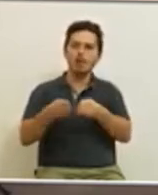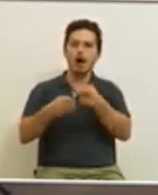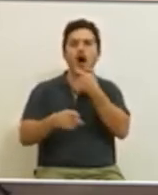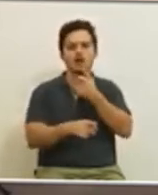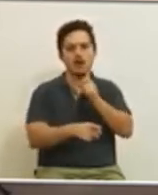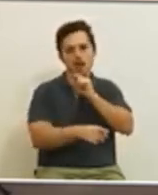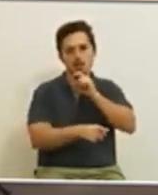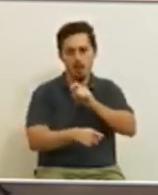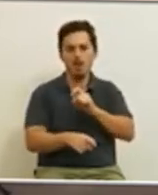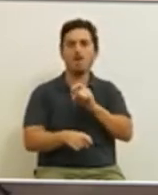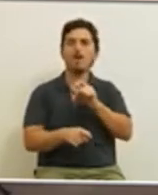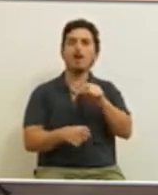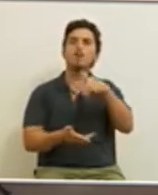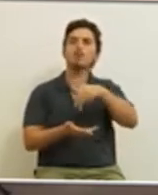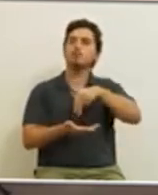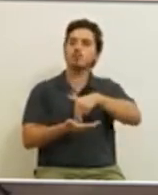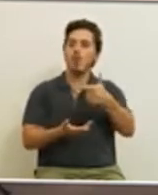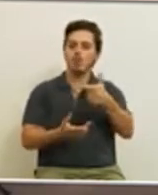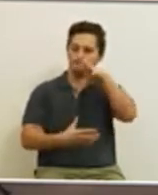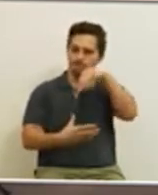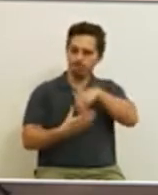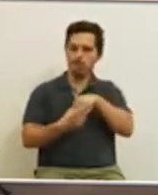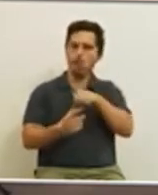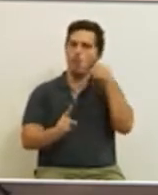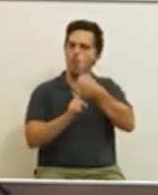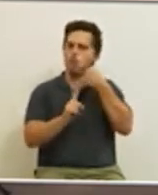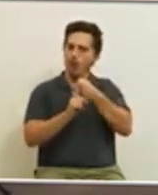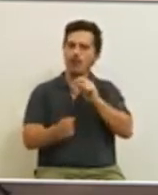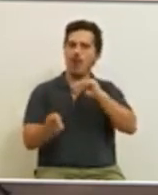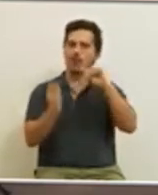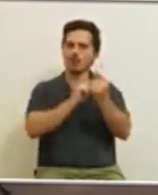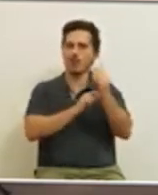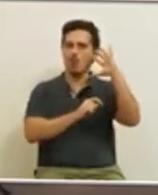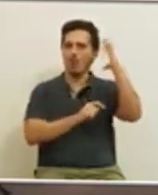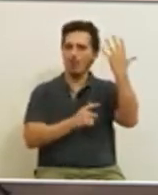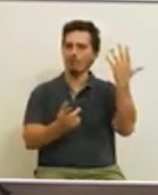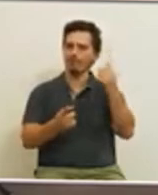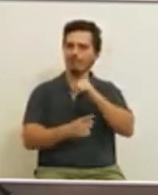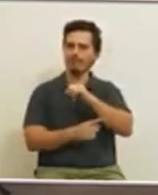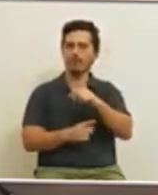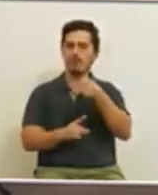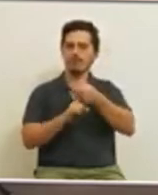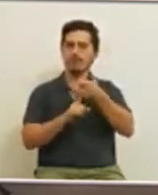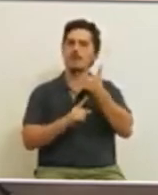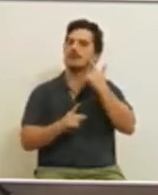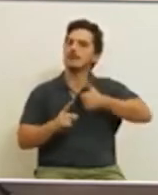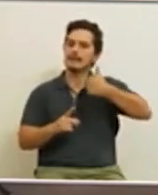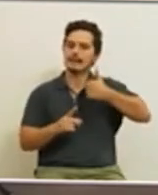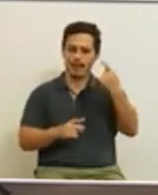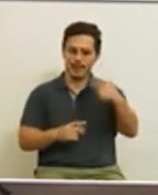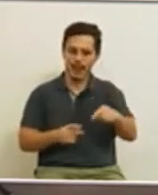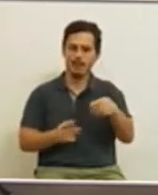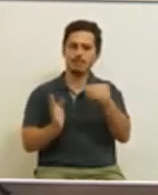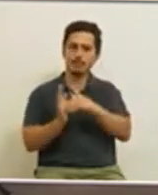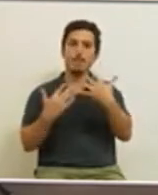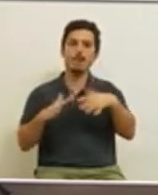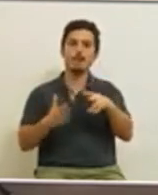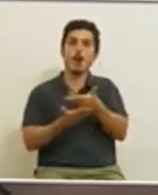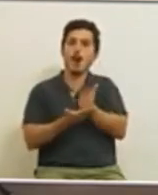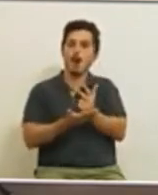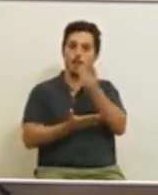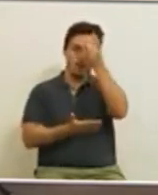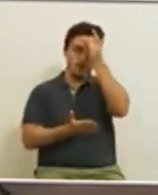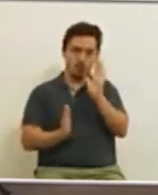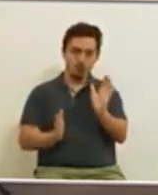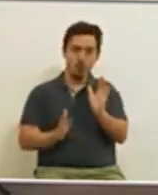possível. Esta posição enquadra-se no combate às alterações climáticas a que o LIVRE dá a necessária prioridade, mas para o LIVRE, a